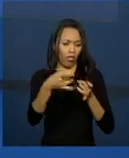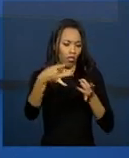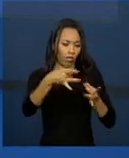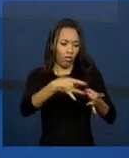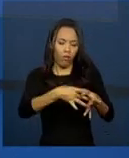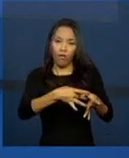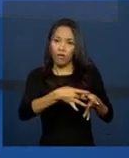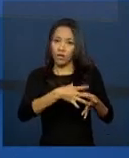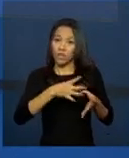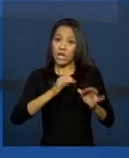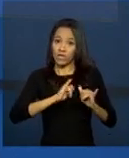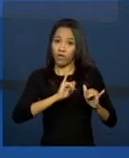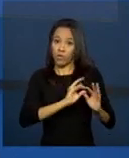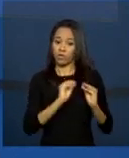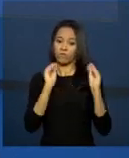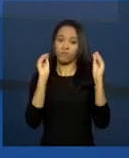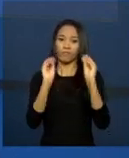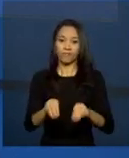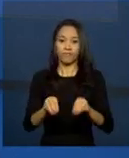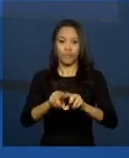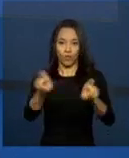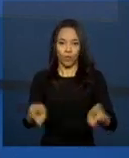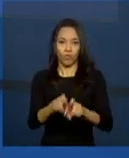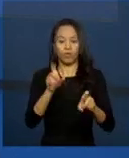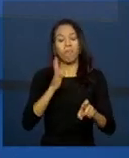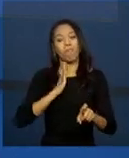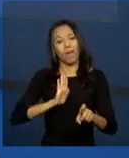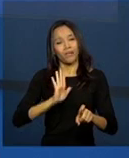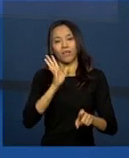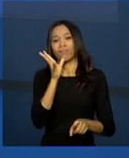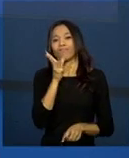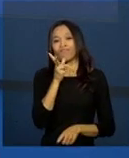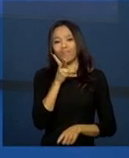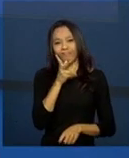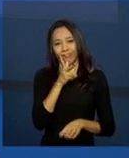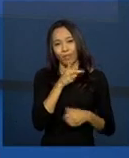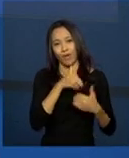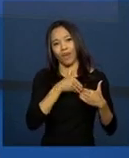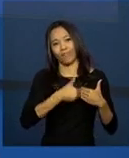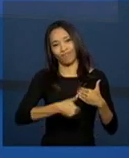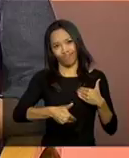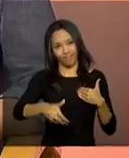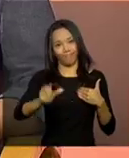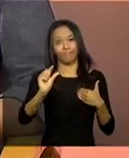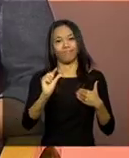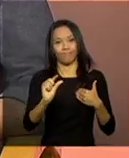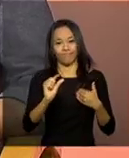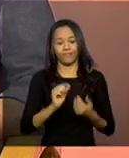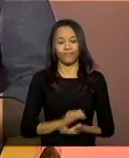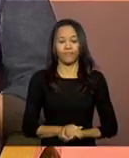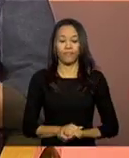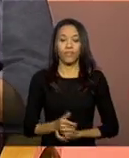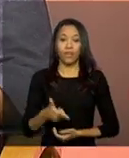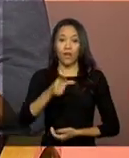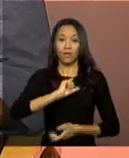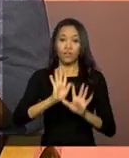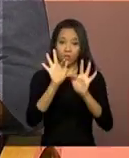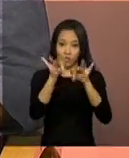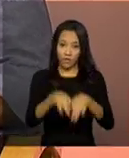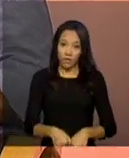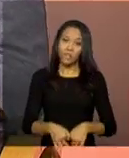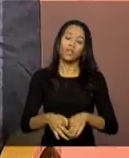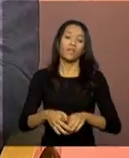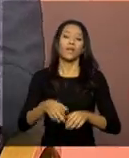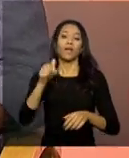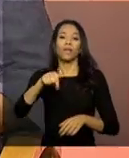mais demorado. Ainda teremos alguns anos pela frente até chegarmos a isso. Antes de encerrarmos esse bloco, eu gostaria que